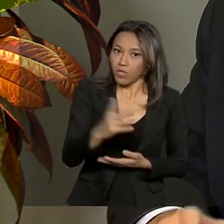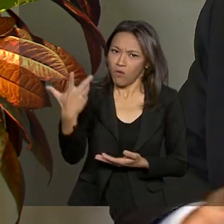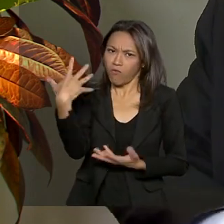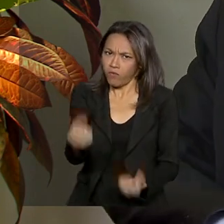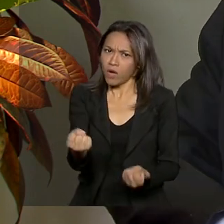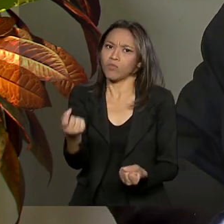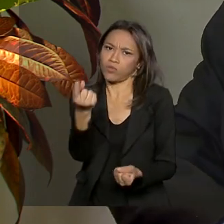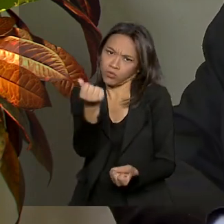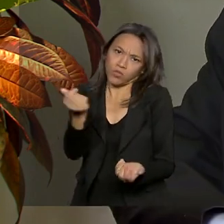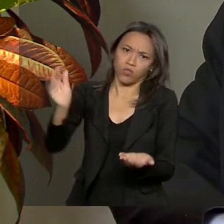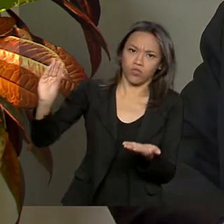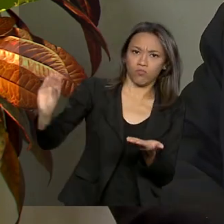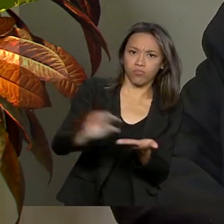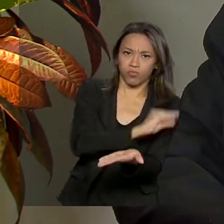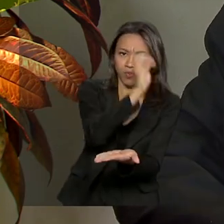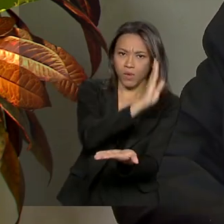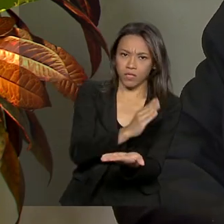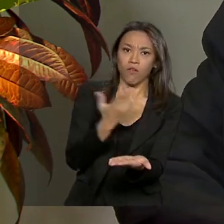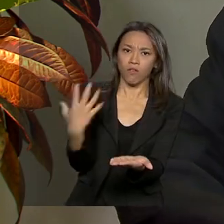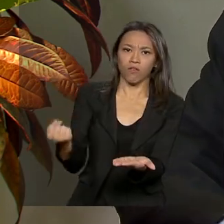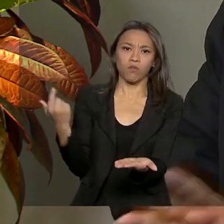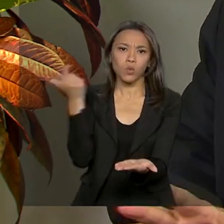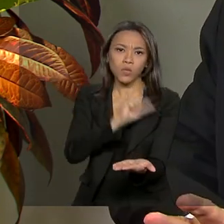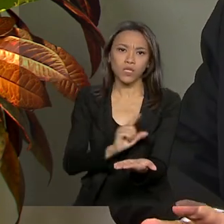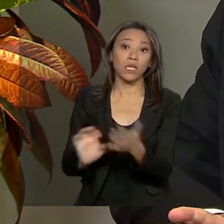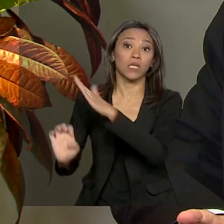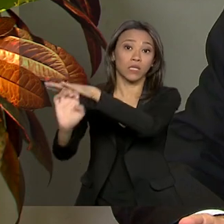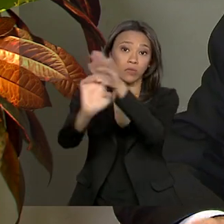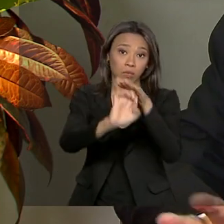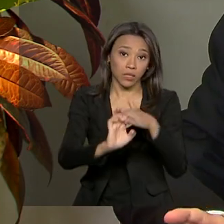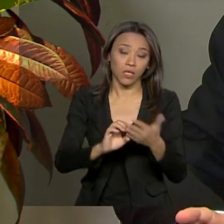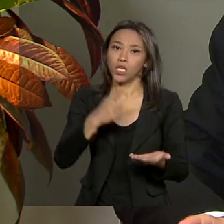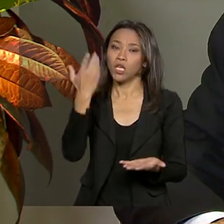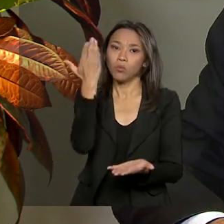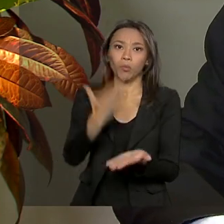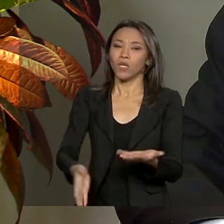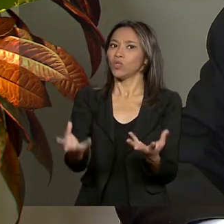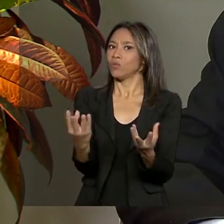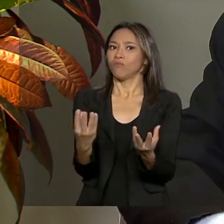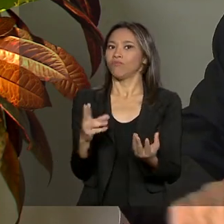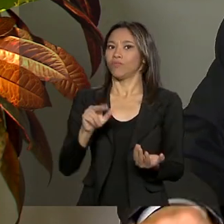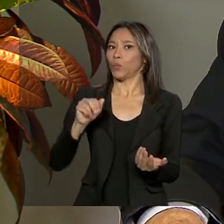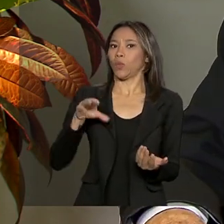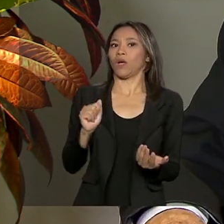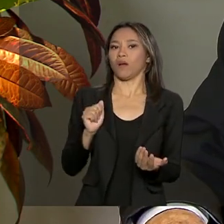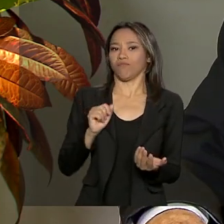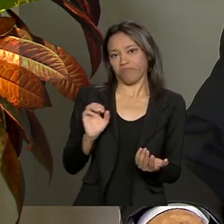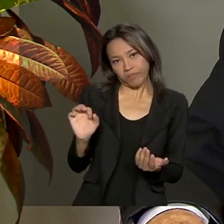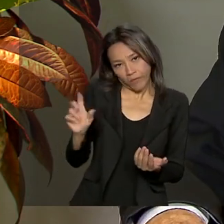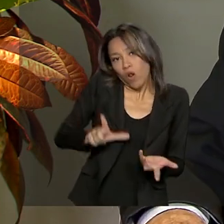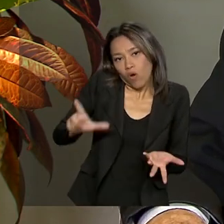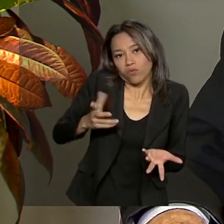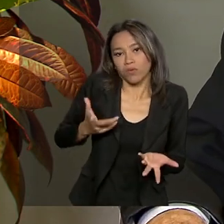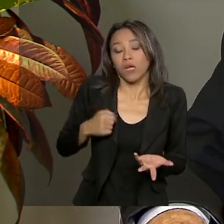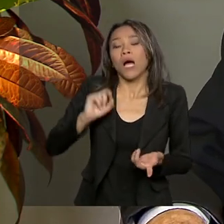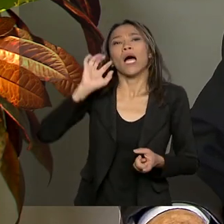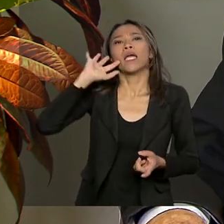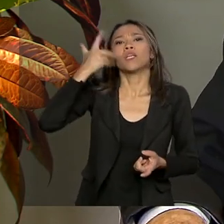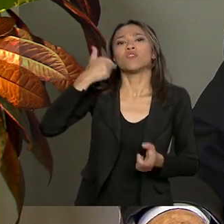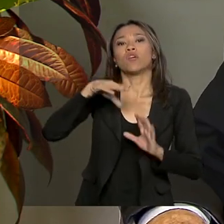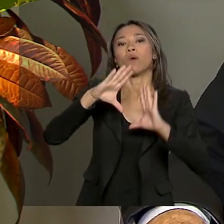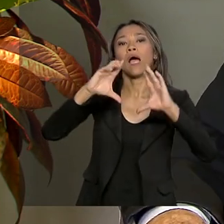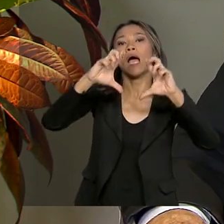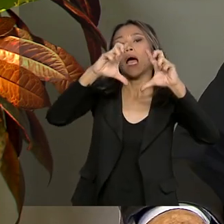jogar na loteria do Brasil, porque nós vamos ganhar. E não perdiam nunca, lógico. Aí resolveram baixar a